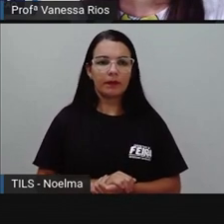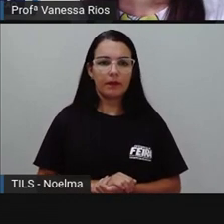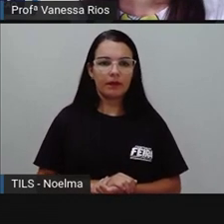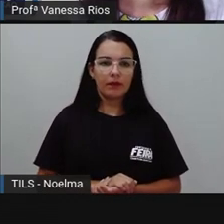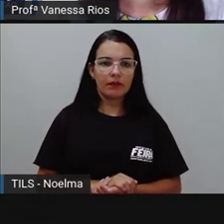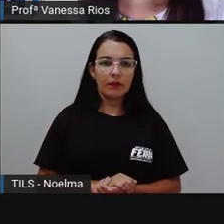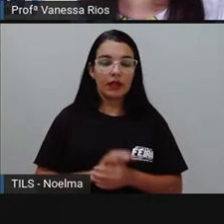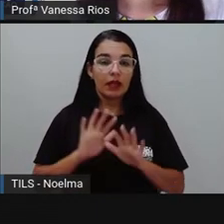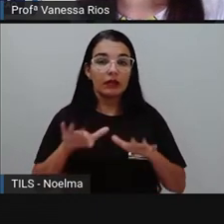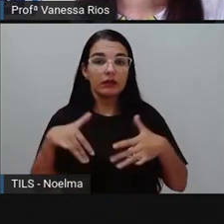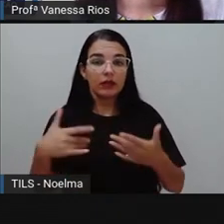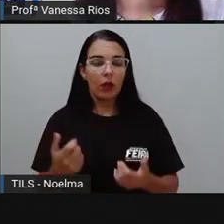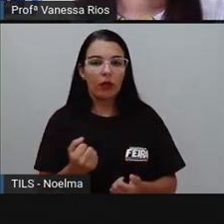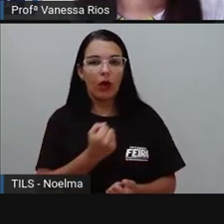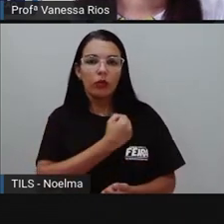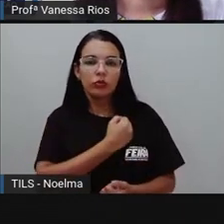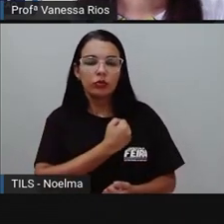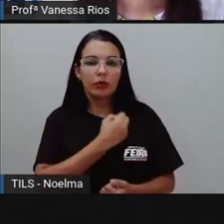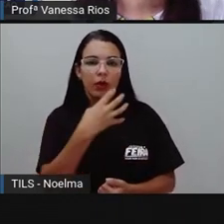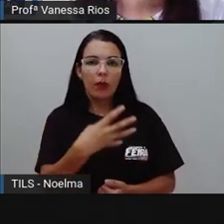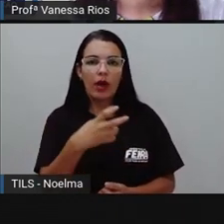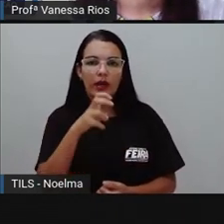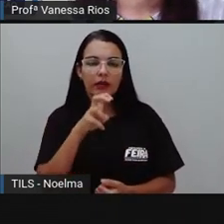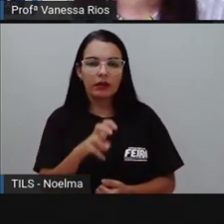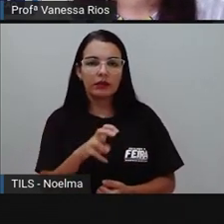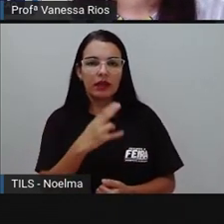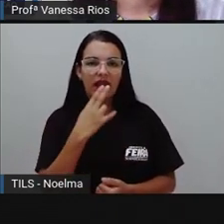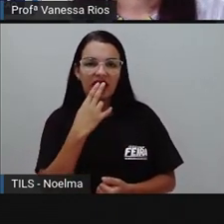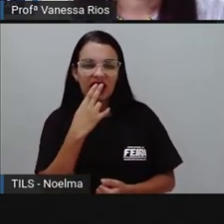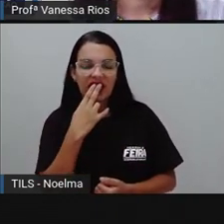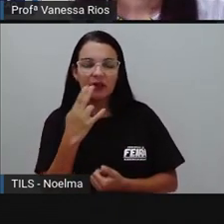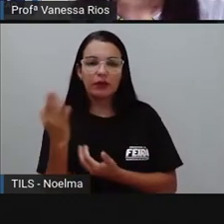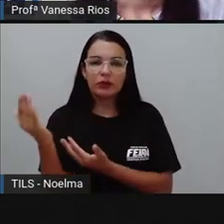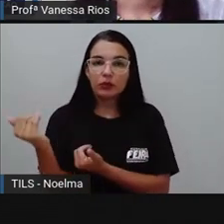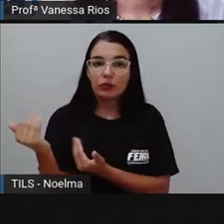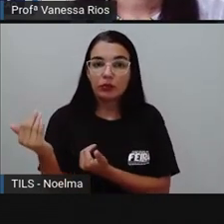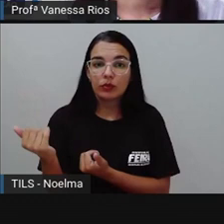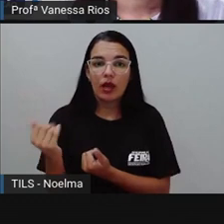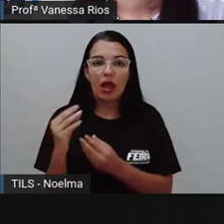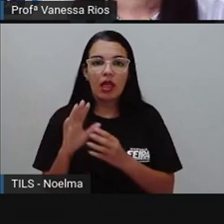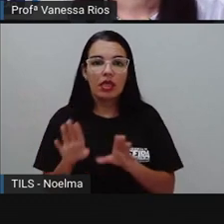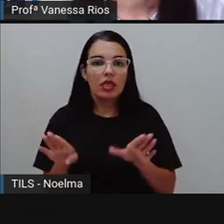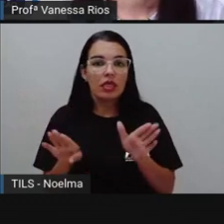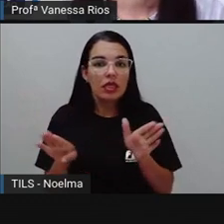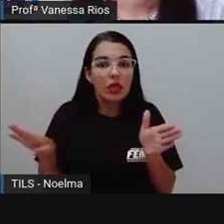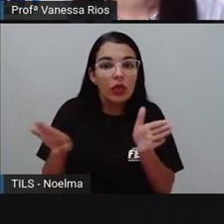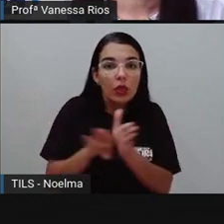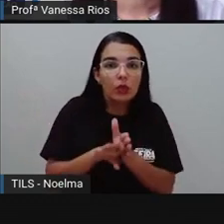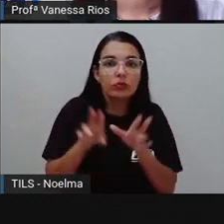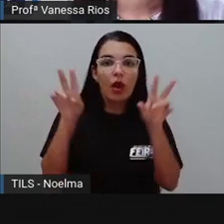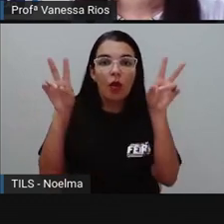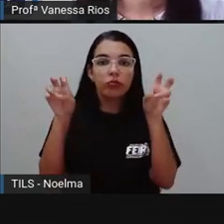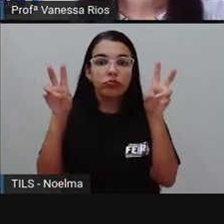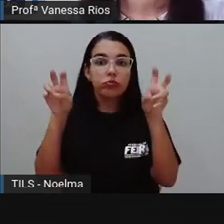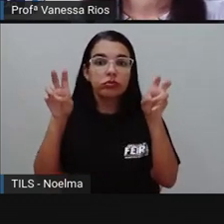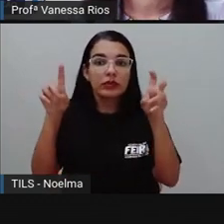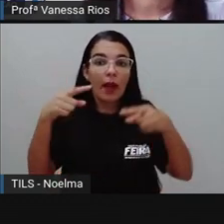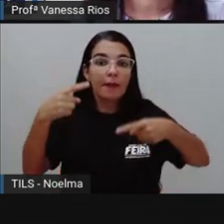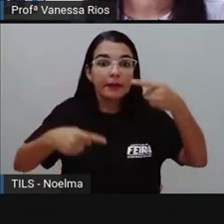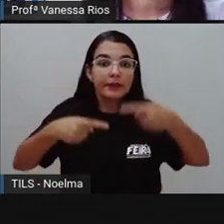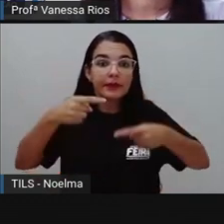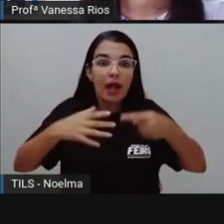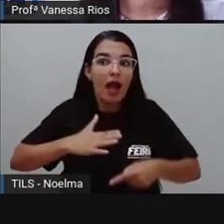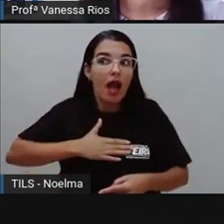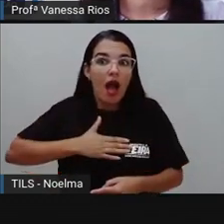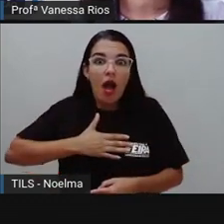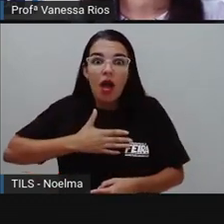A edição 45 da Turma da Mônica Jovem trouxe o tema à discussão e surpreendeu